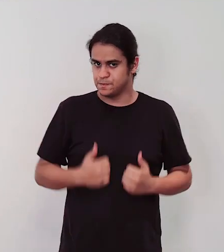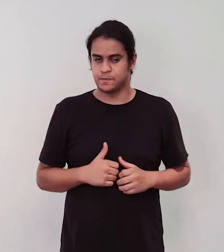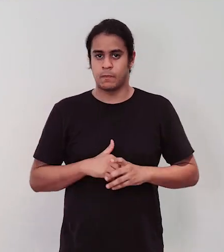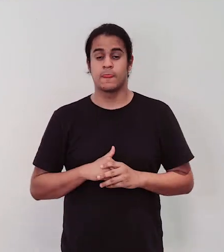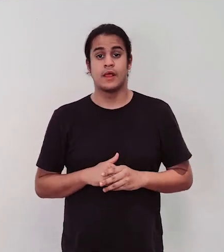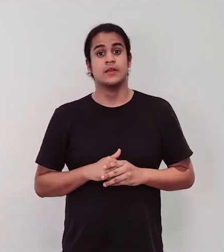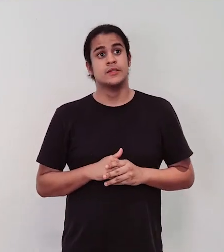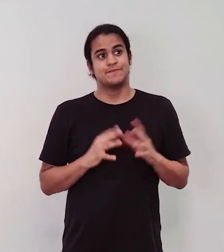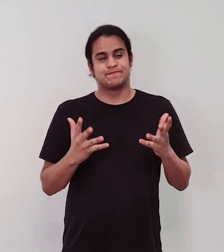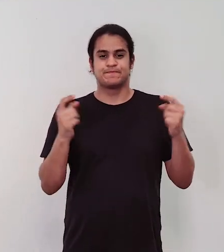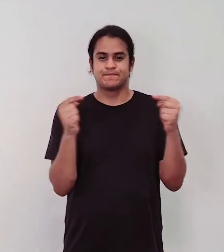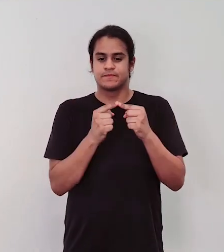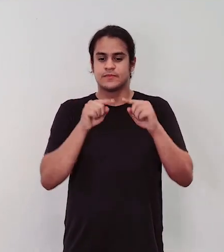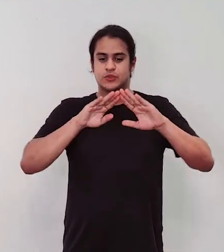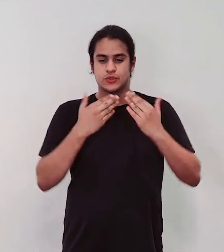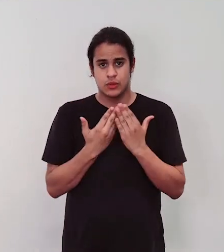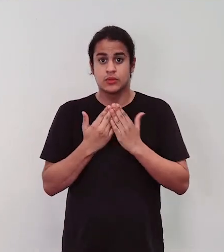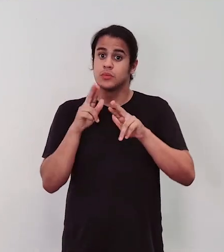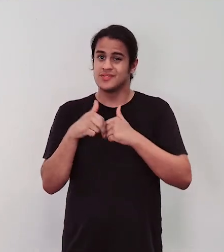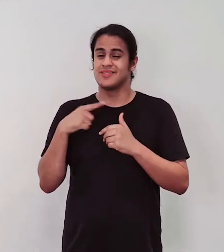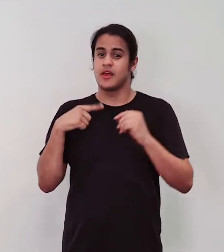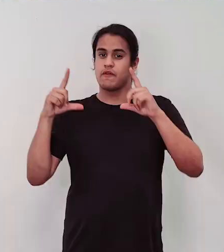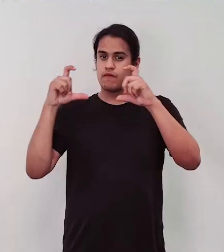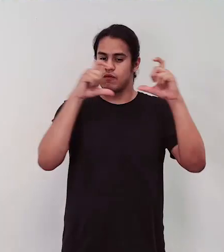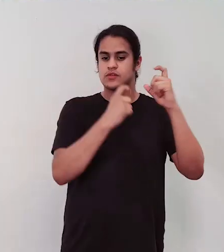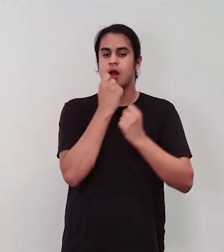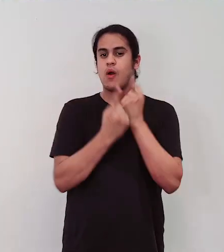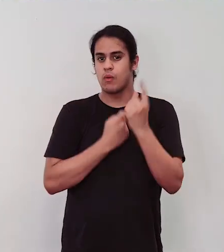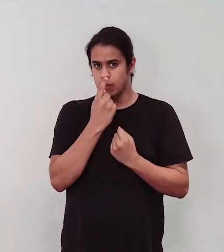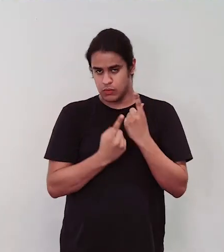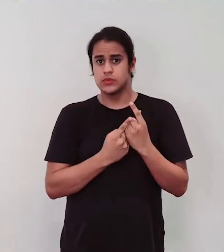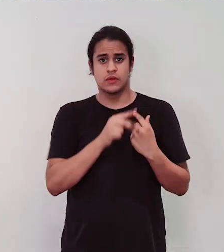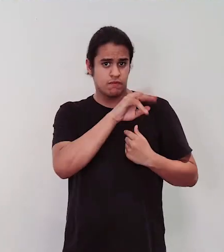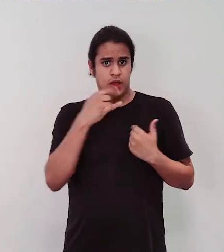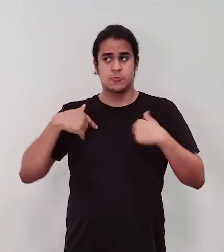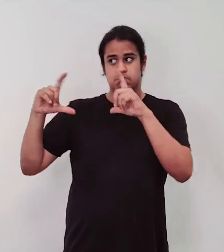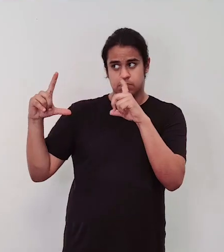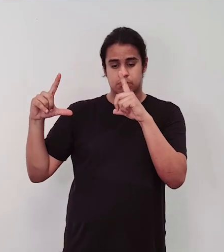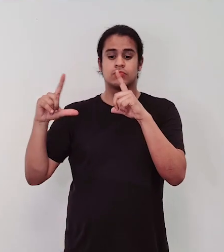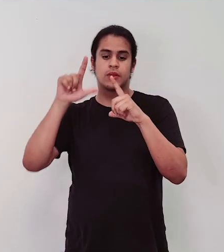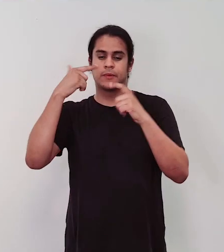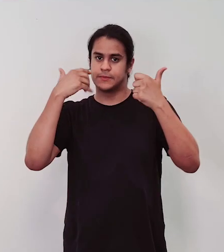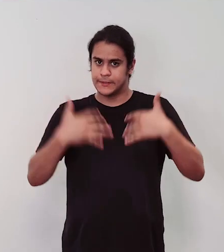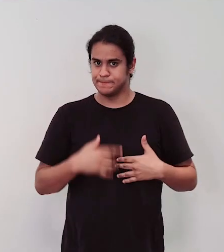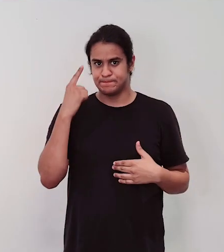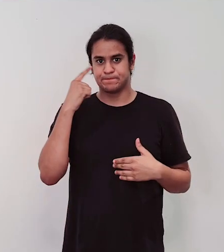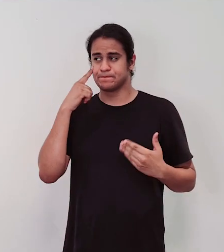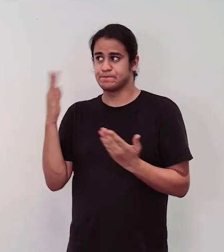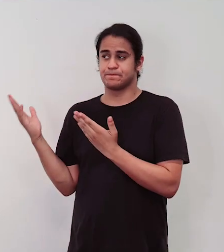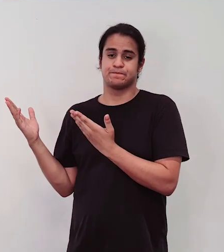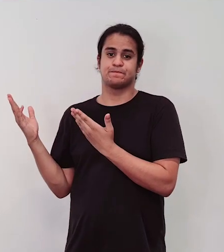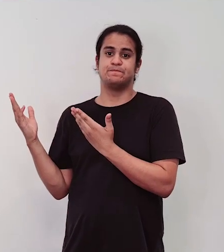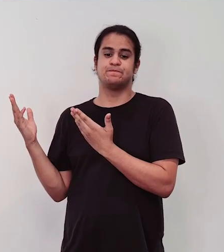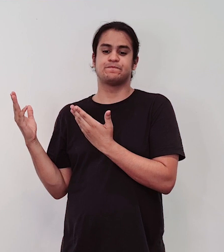escolar, eu trouxe algumas imagens das escolas por onde eu passei e cada uma delas eu vou apontar algumas questões. Essa primeira imagem é para a